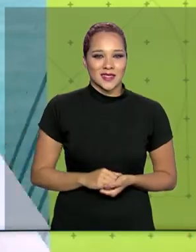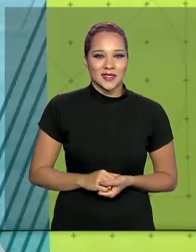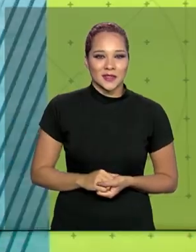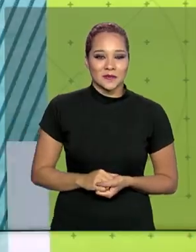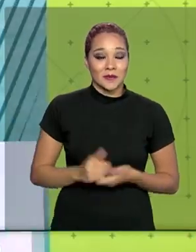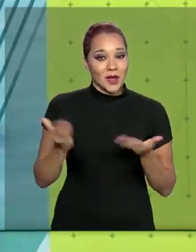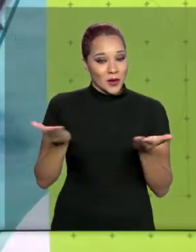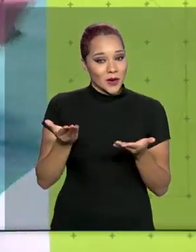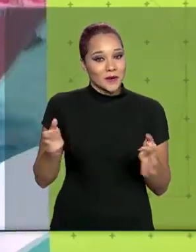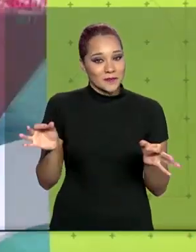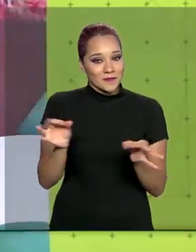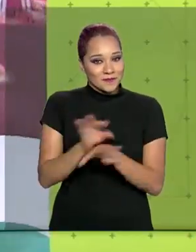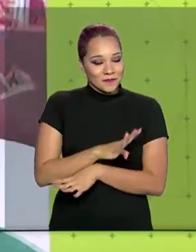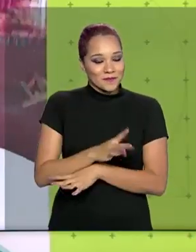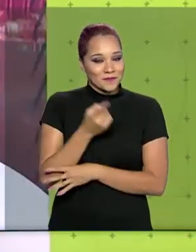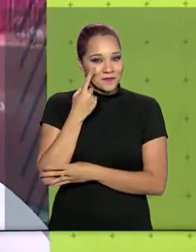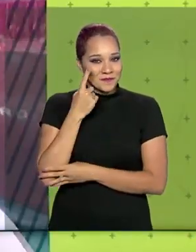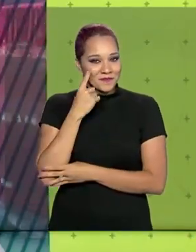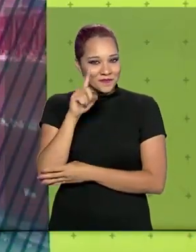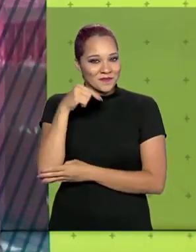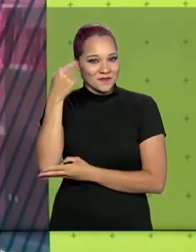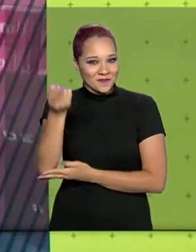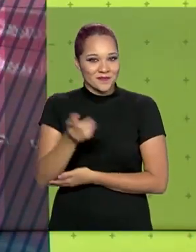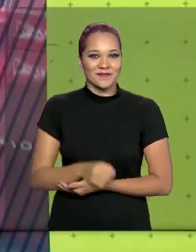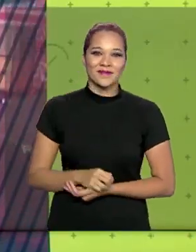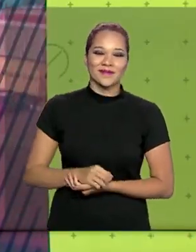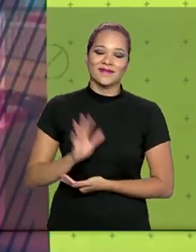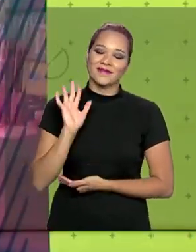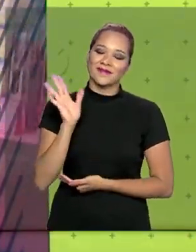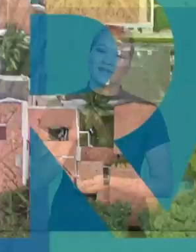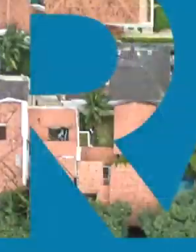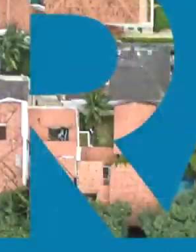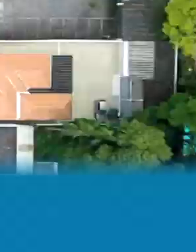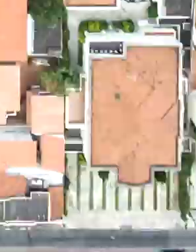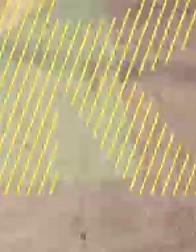A gente fica por aqui. Nos vemos na próxima edição. Até lá.